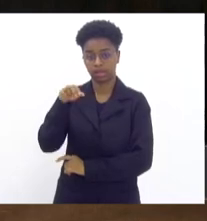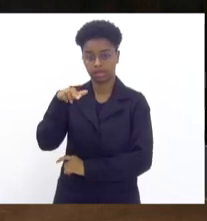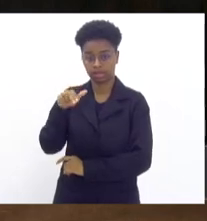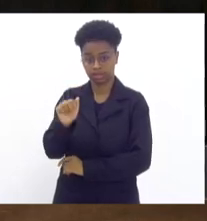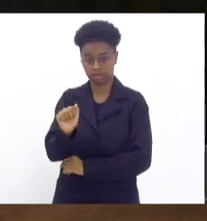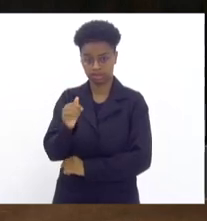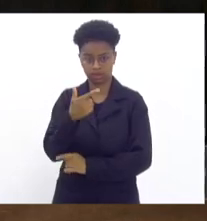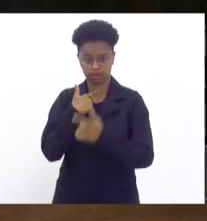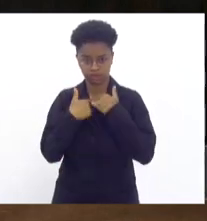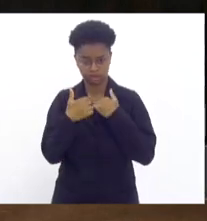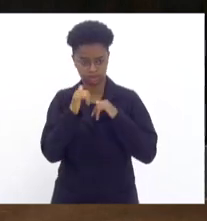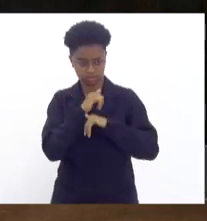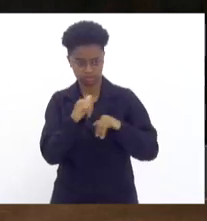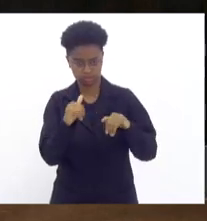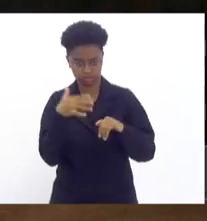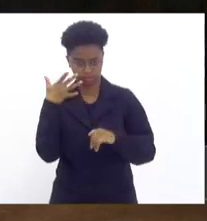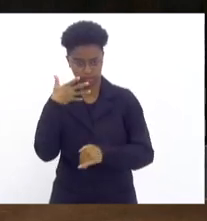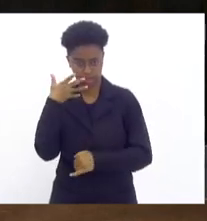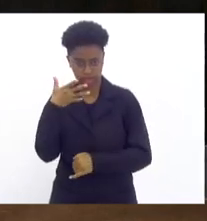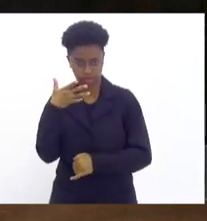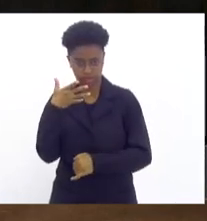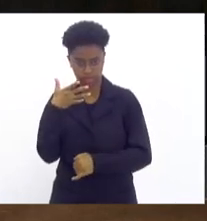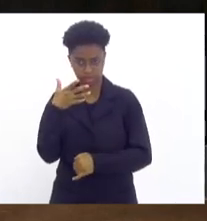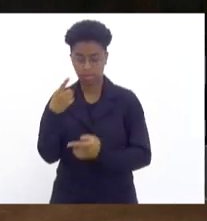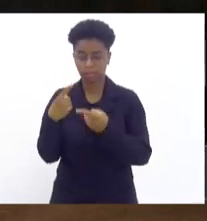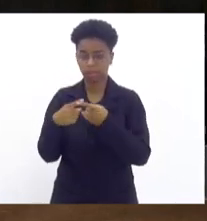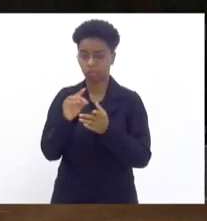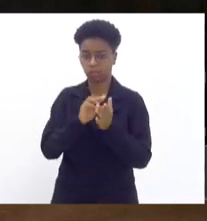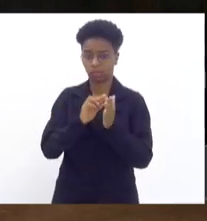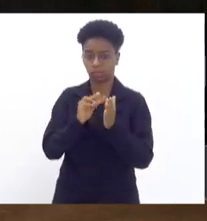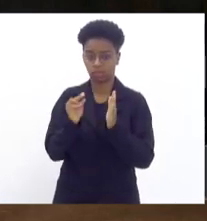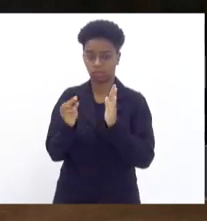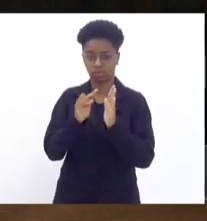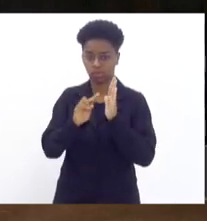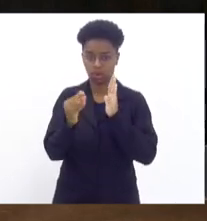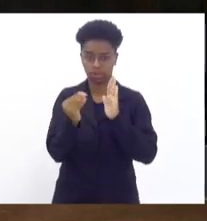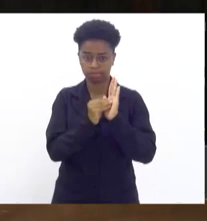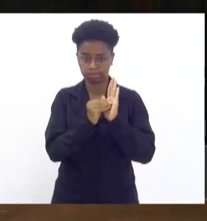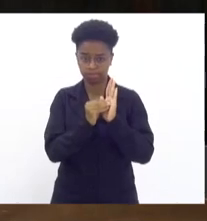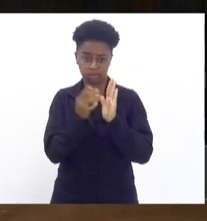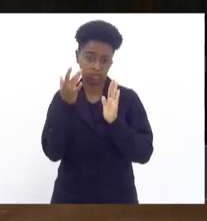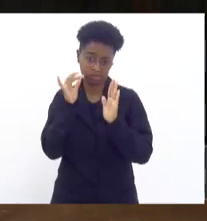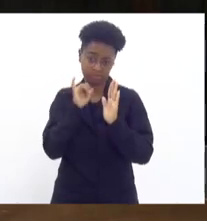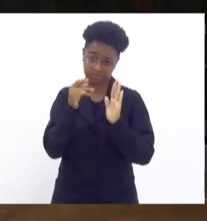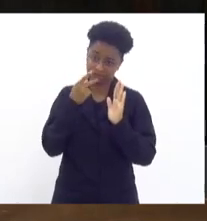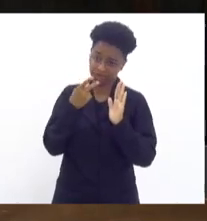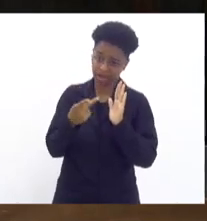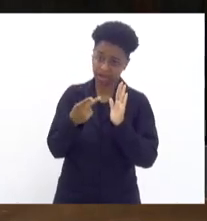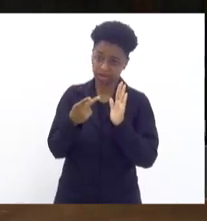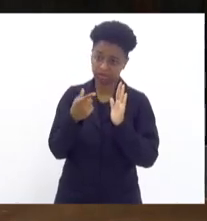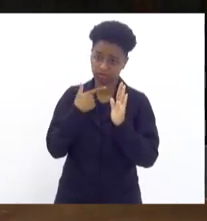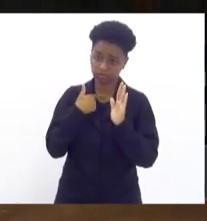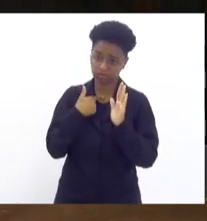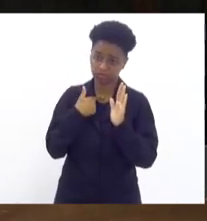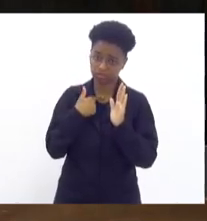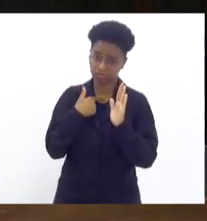deseja falar? É porque o nome está aqui, não sei se é para falar ou apenas para ser...